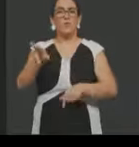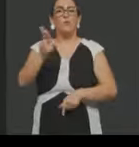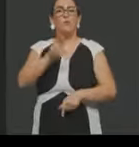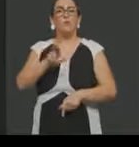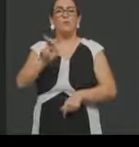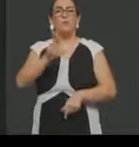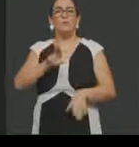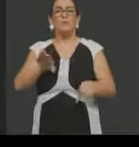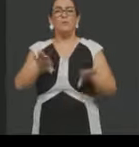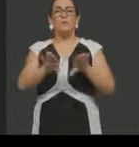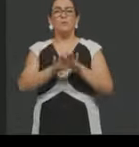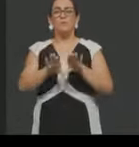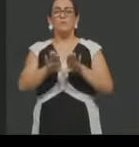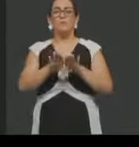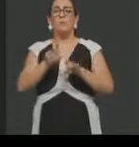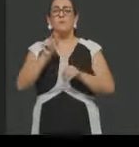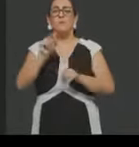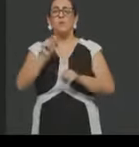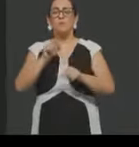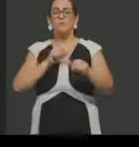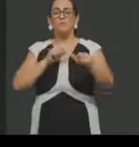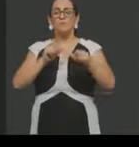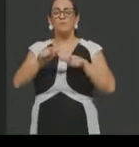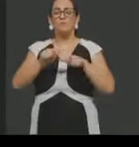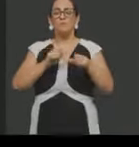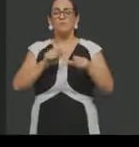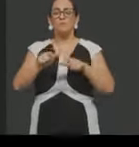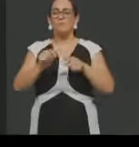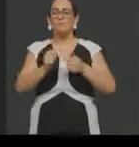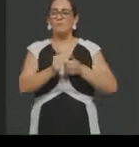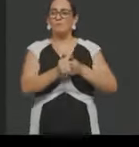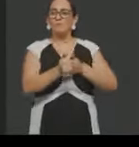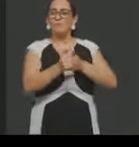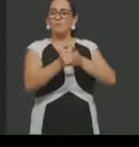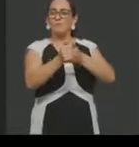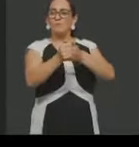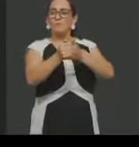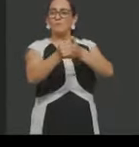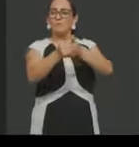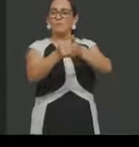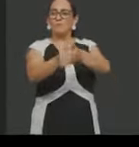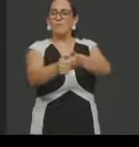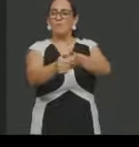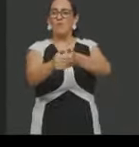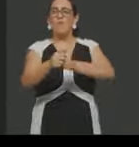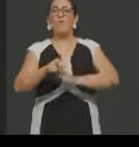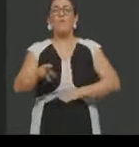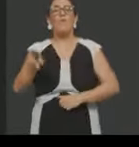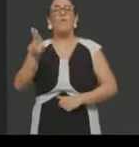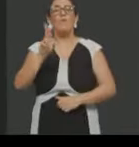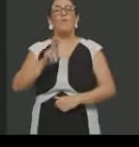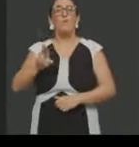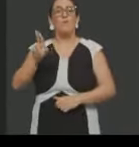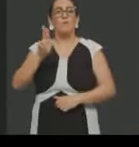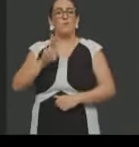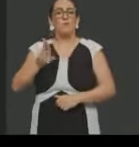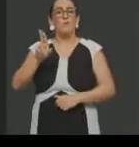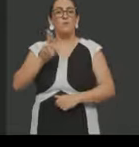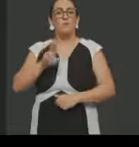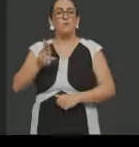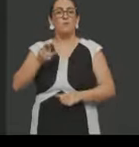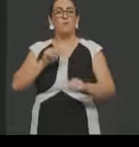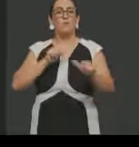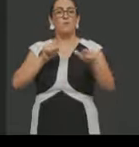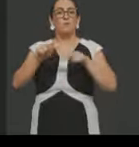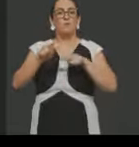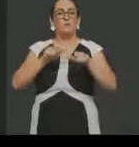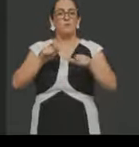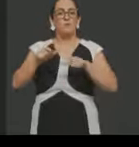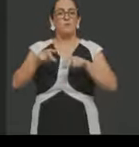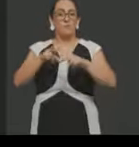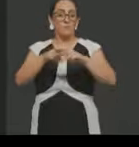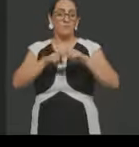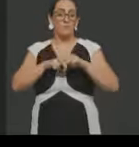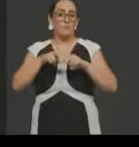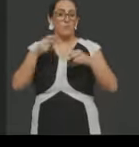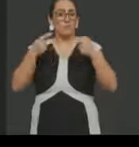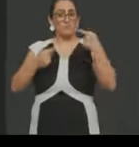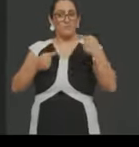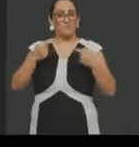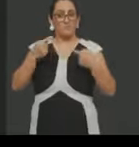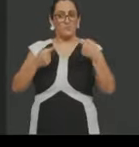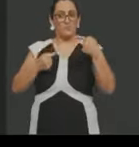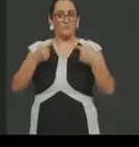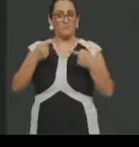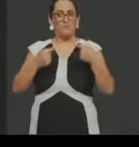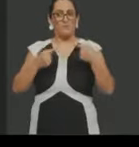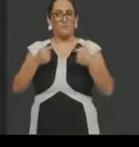quê? De conduzir esses trabalhadores, né, de utilizarem eles a favor político, vamos dizer assim. Então,